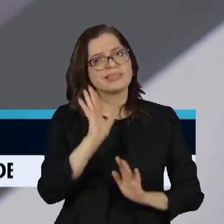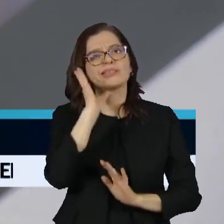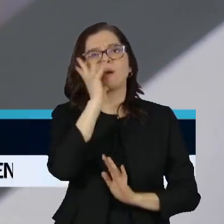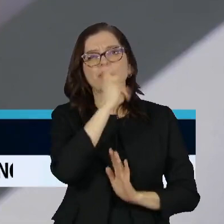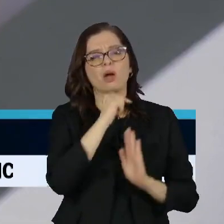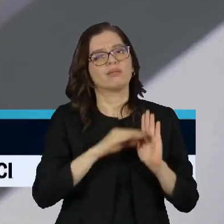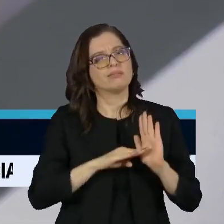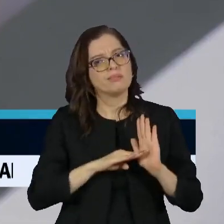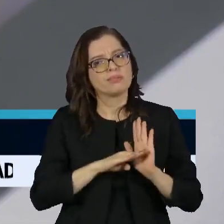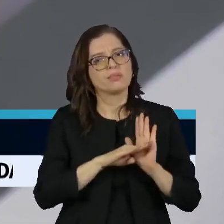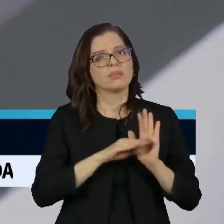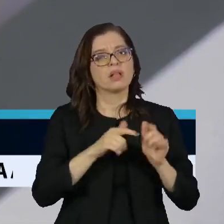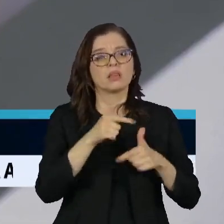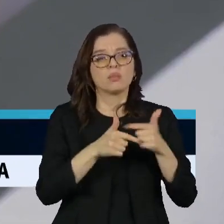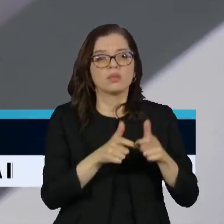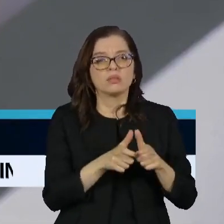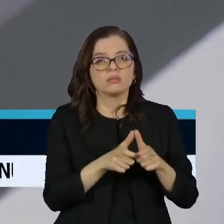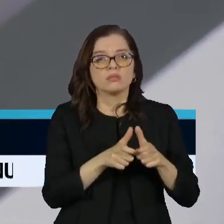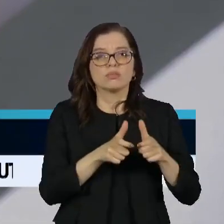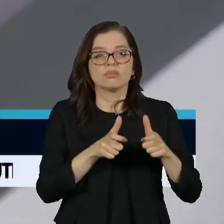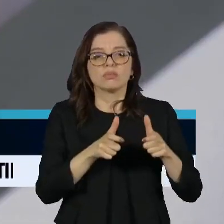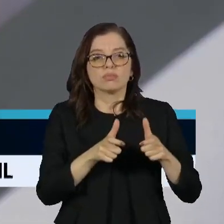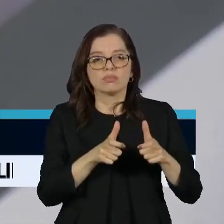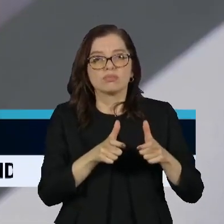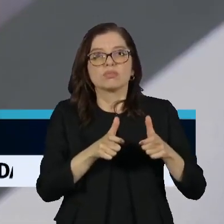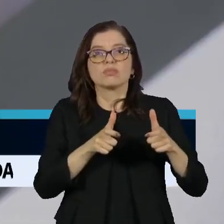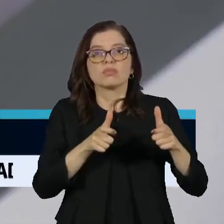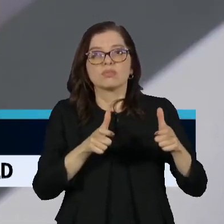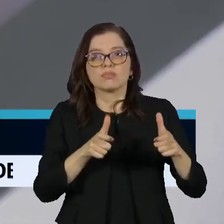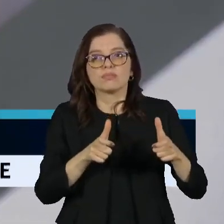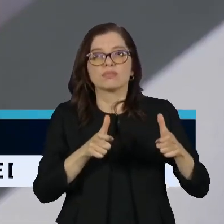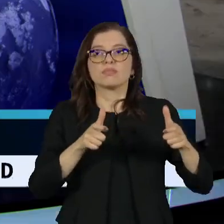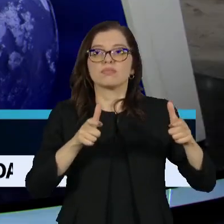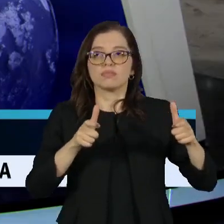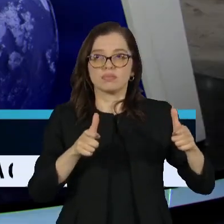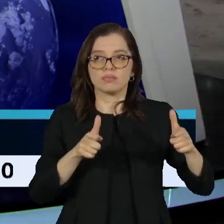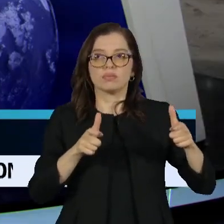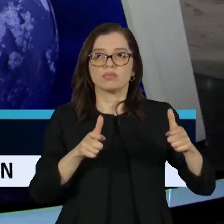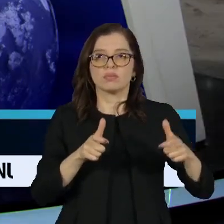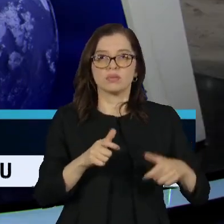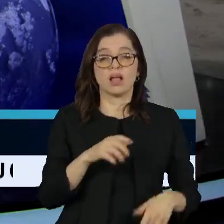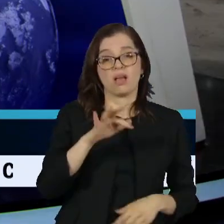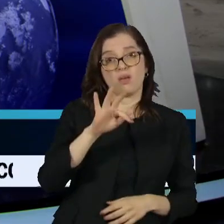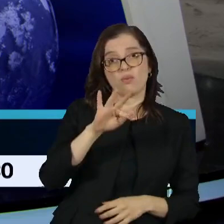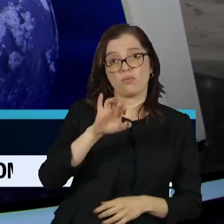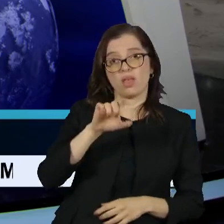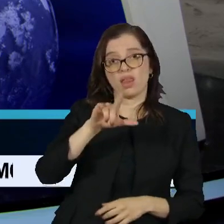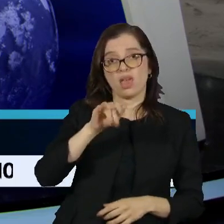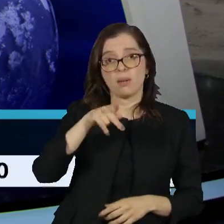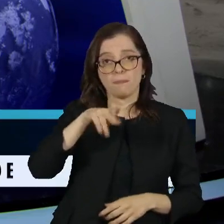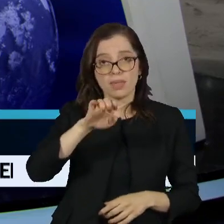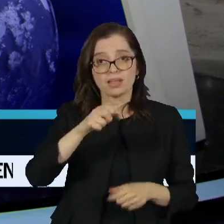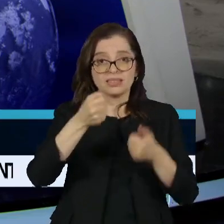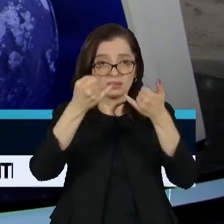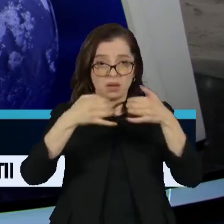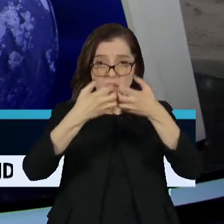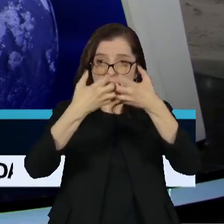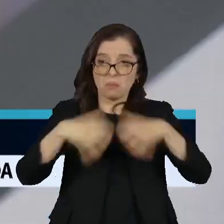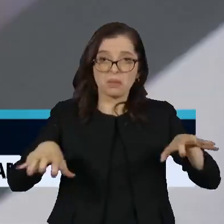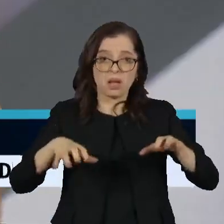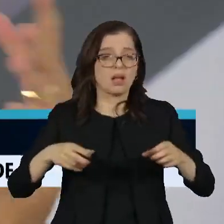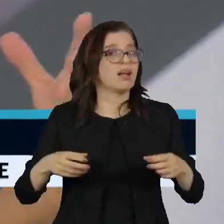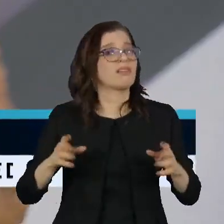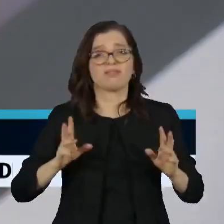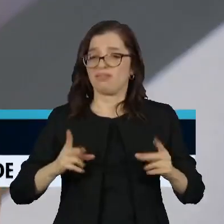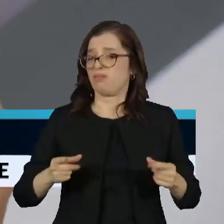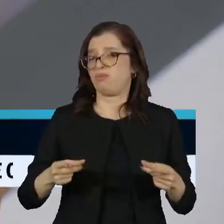parece mais ser isso. Essa questão a o Felipe Nunes se refere, dessa cristalização da polarização, também parece explicar um pouco